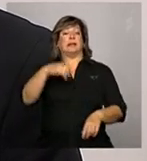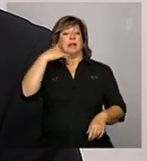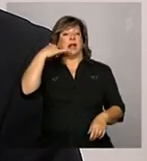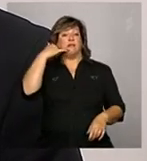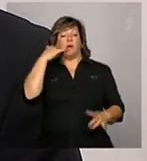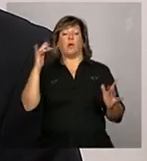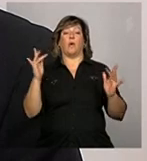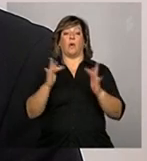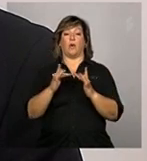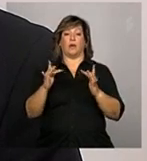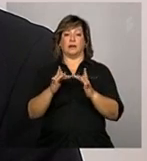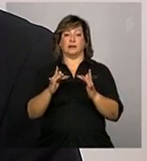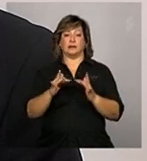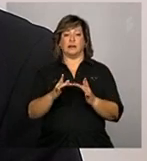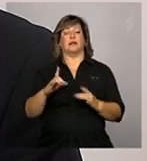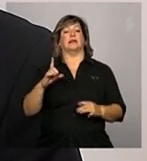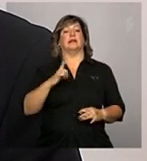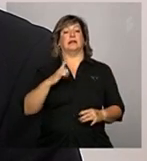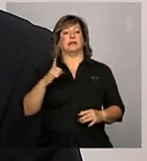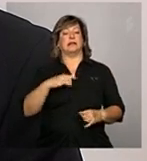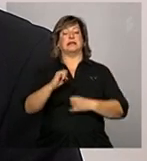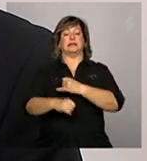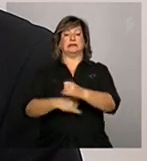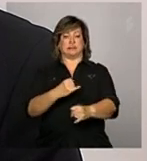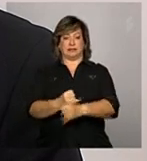contato que estão no site